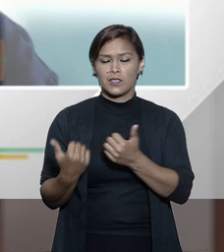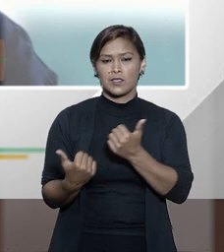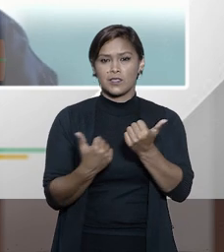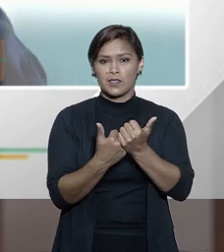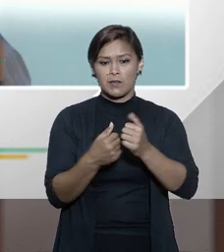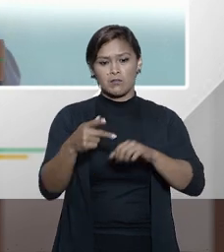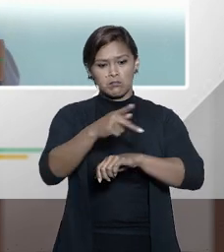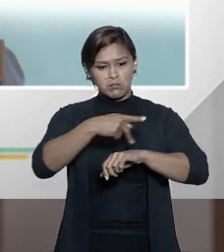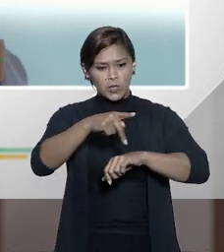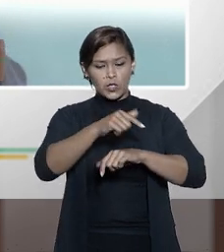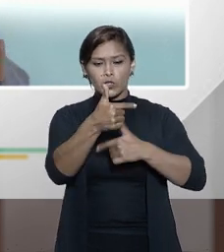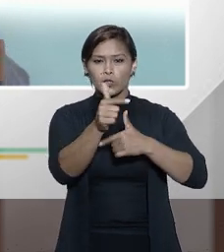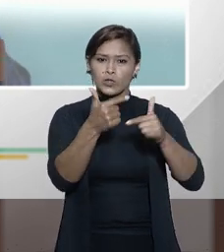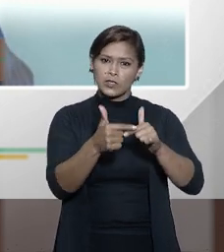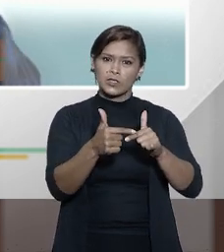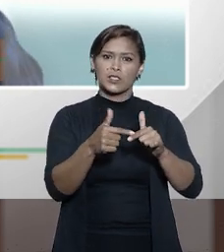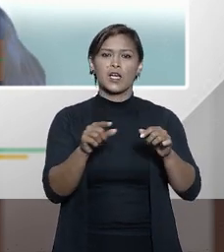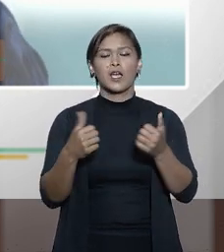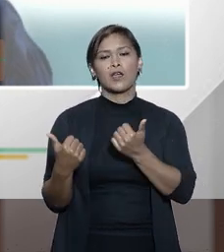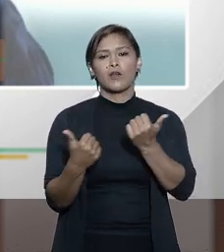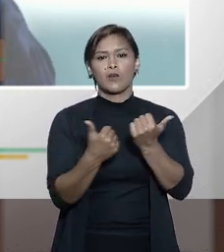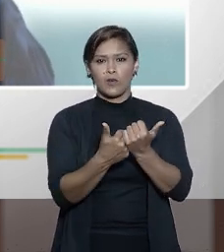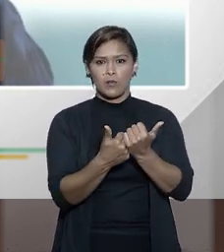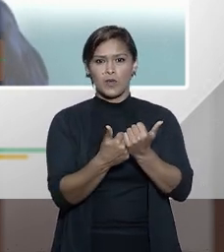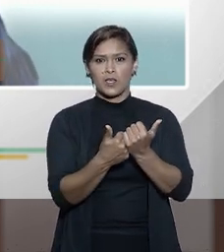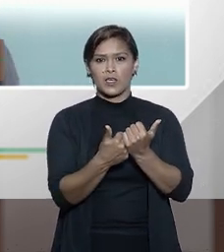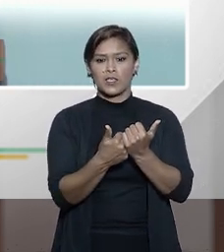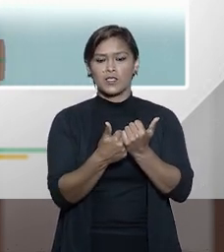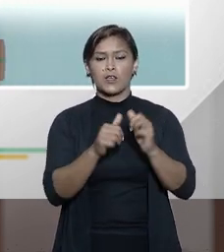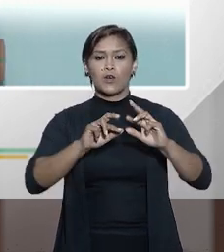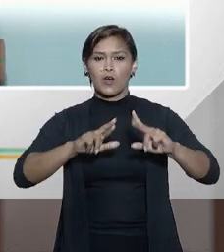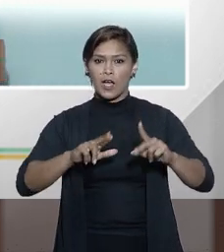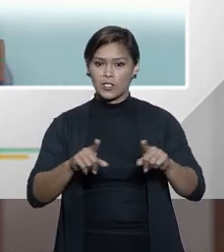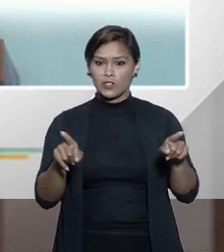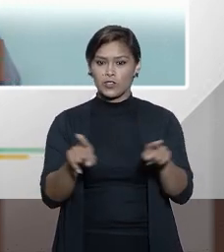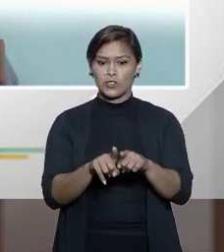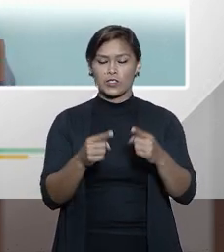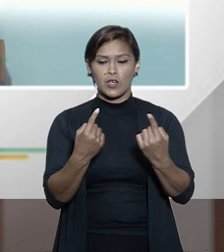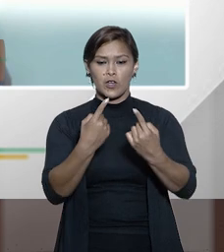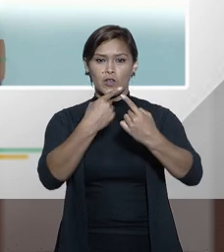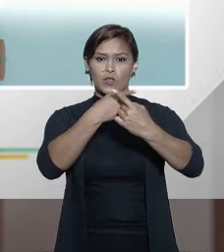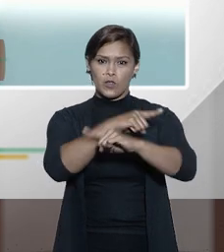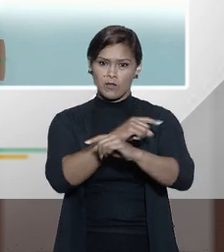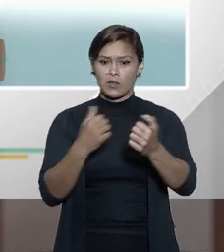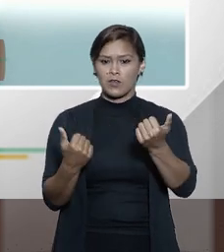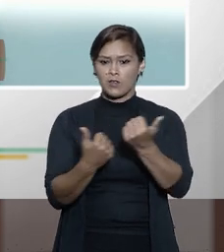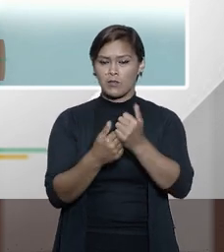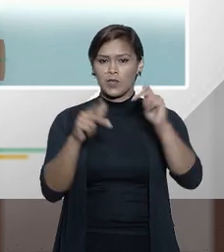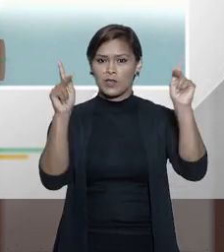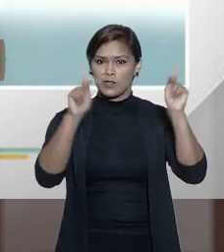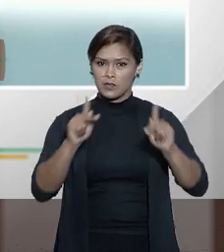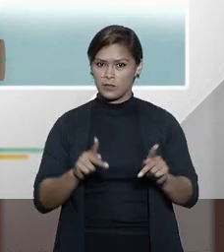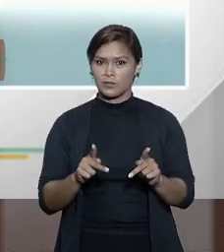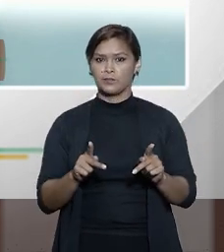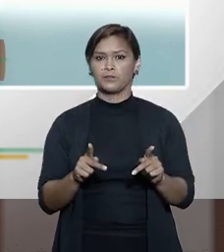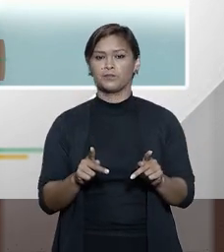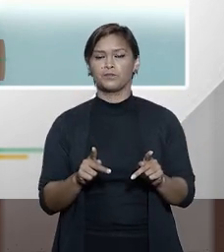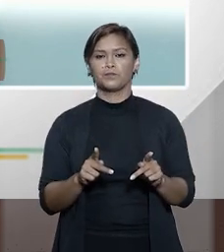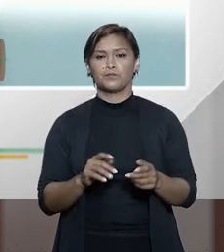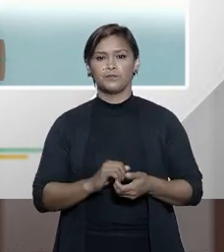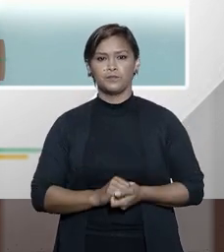dessa colaboração exterior, a gente chama isso de cooperação ativa e, no sentido inverso, cooperação passiva.